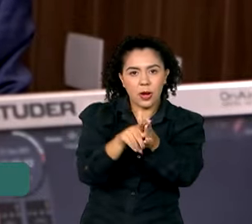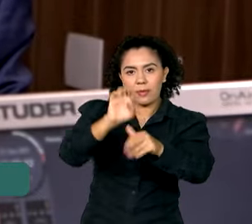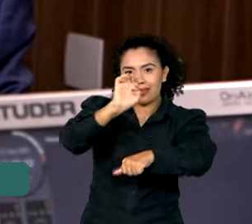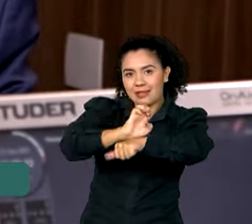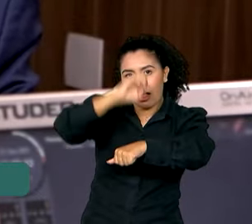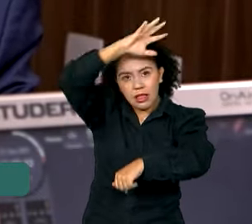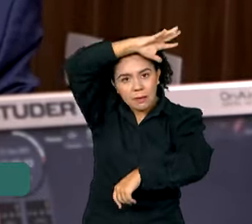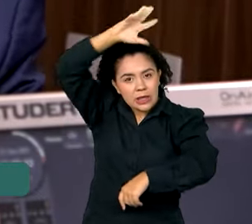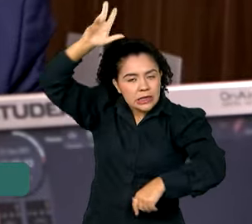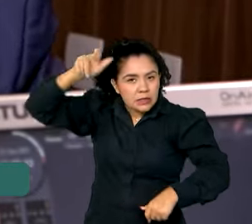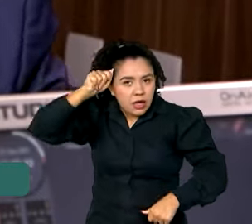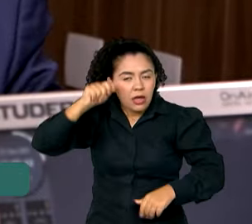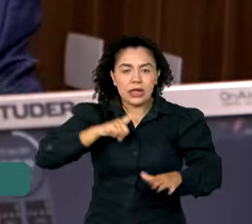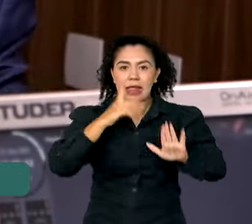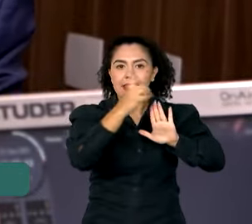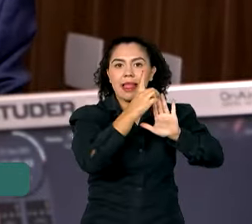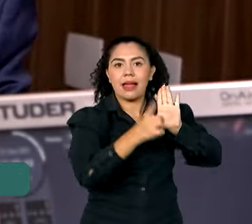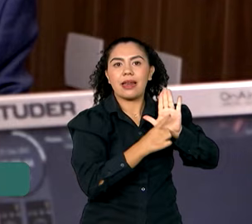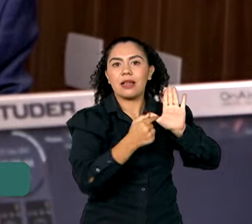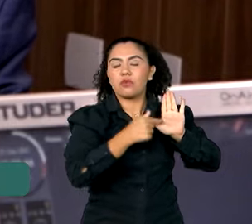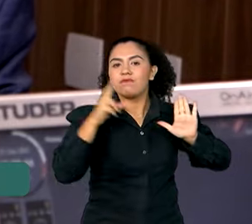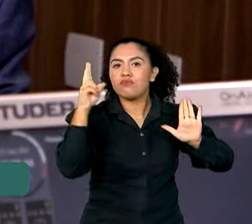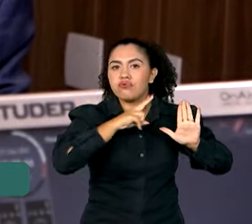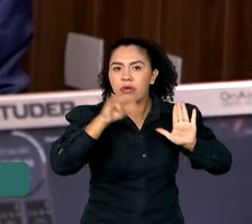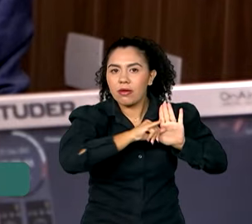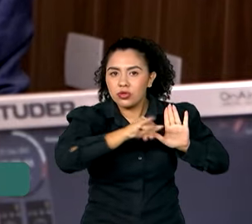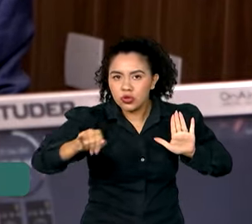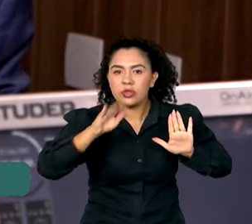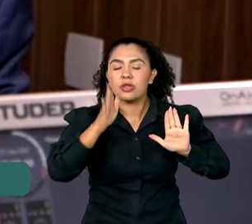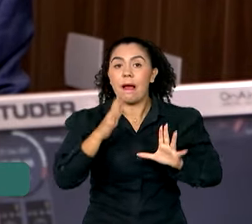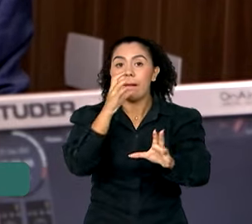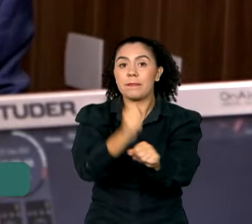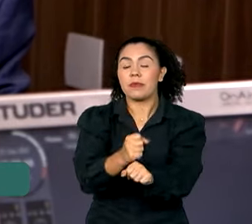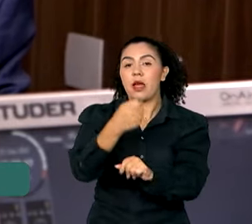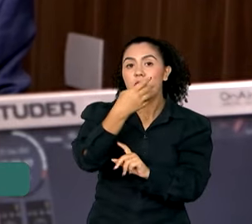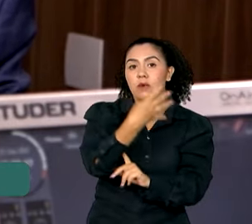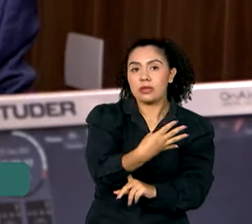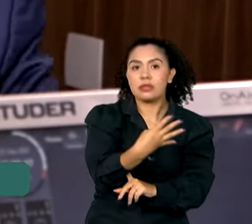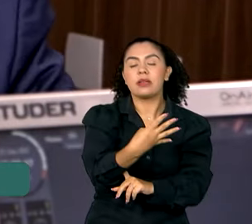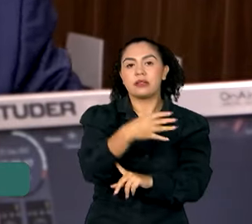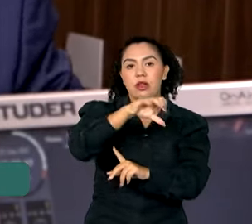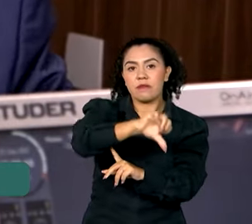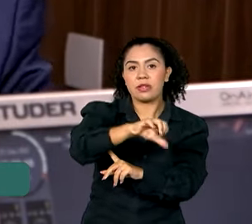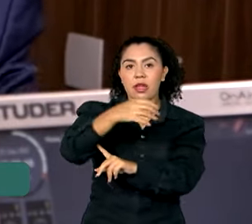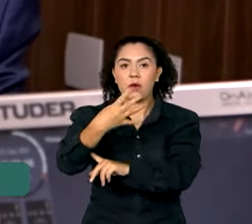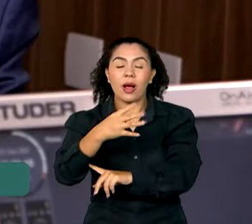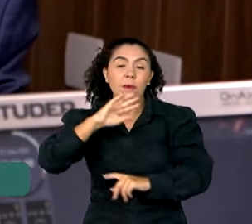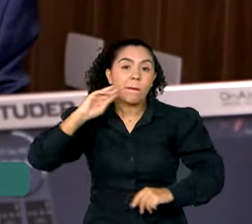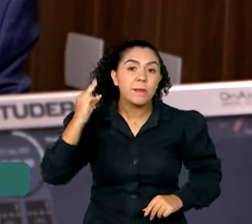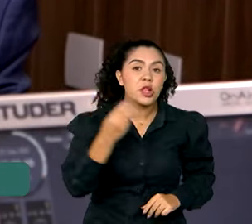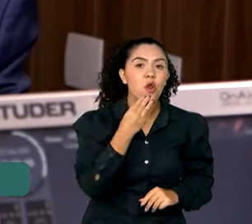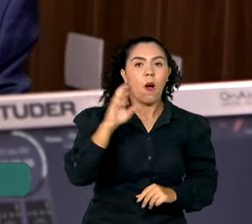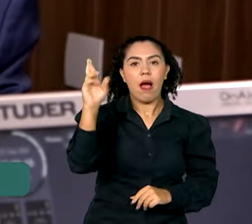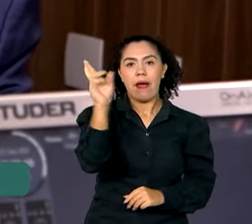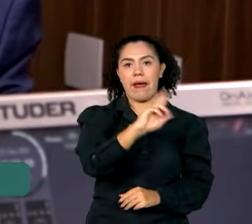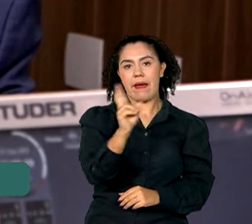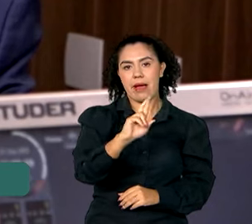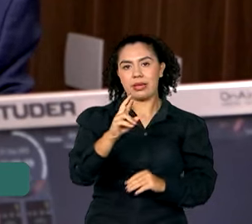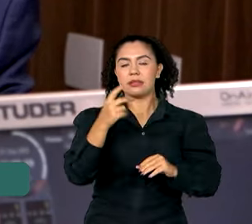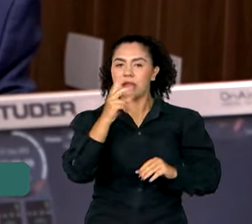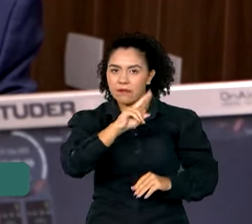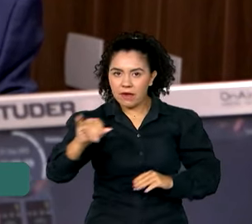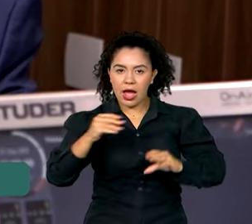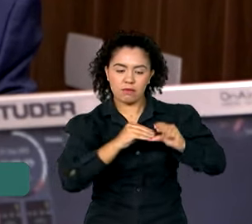emergência. Nós estamos falando de 494 milhões de reais que vão chegar diretamente